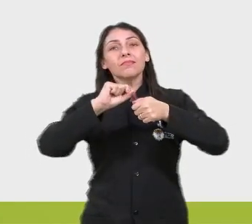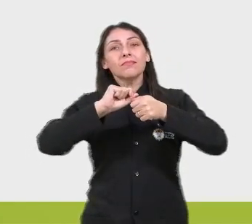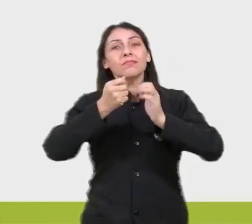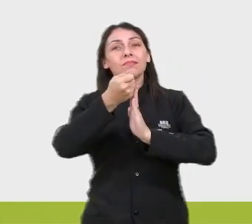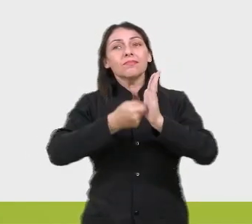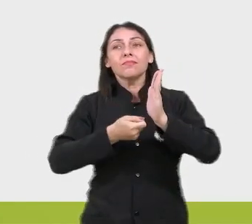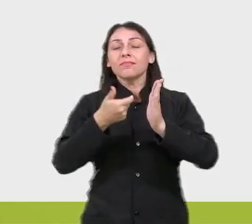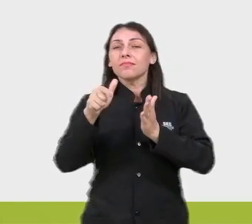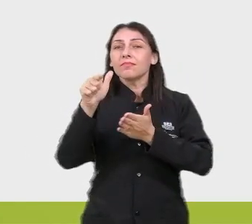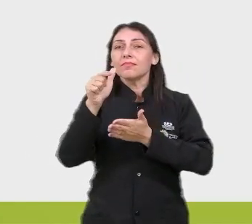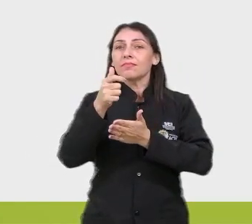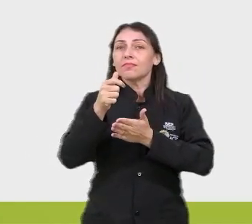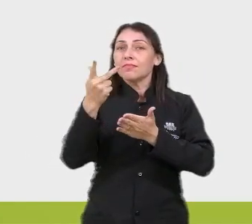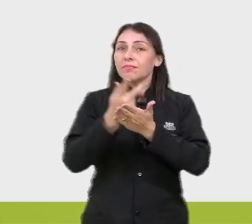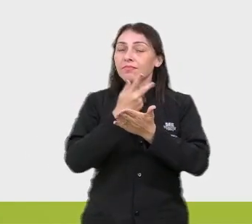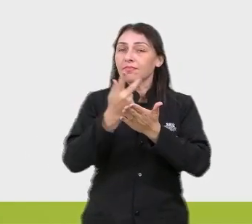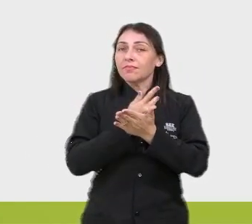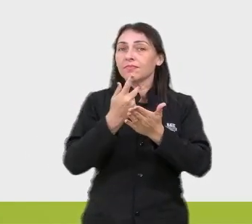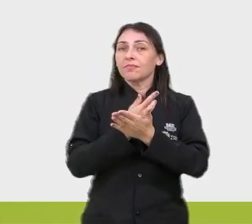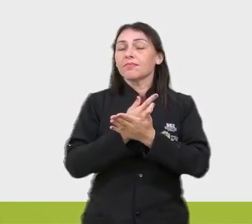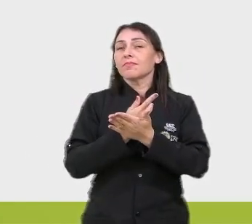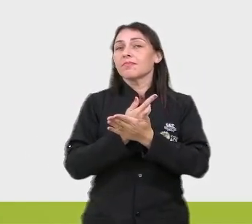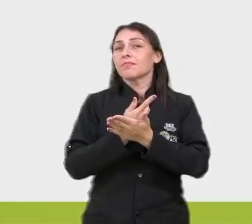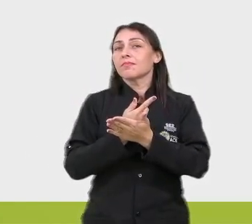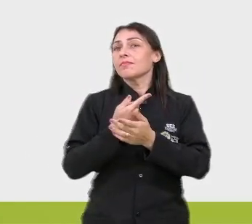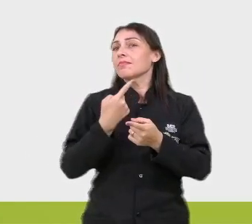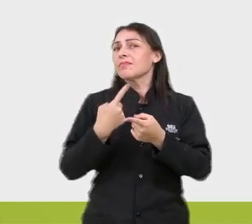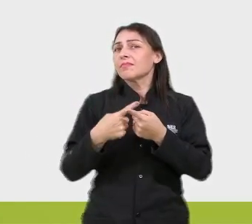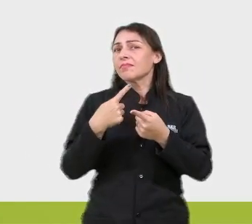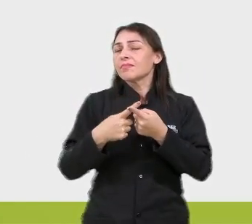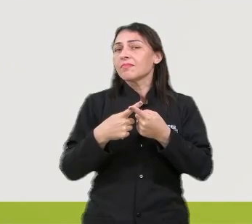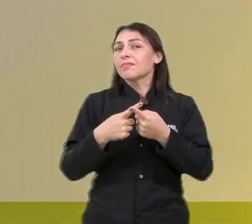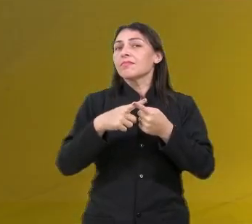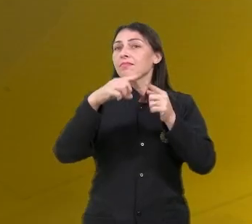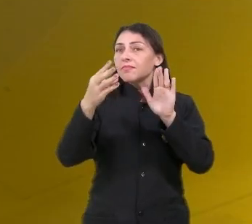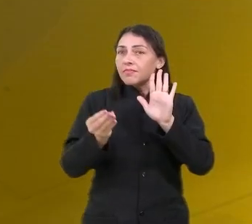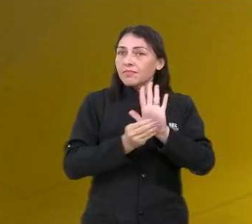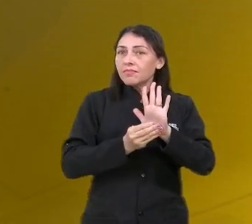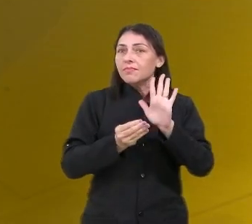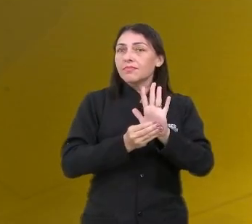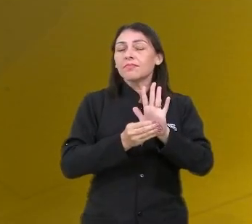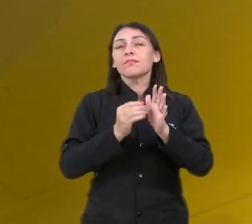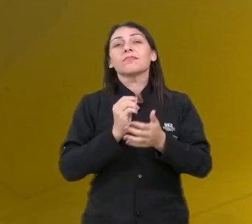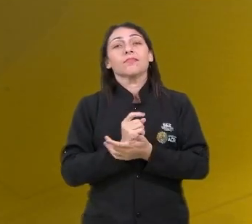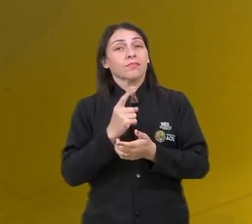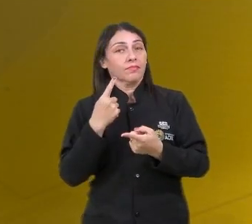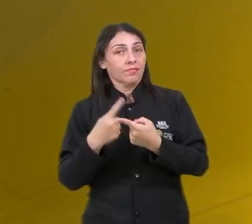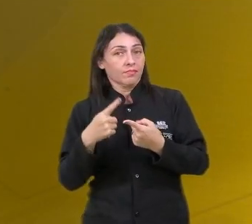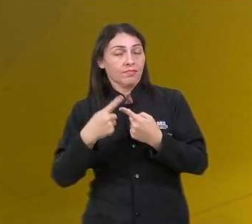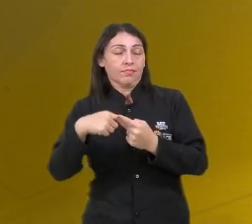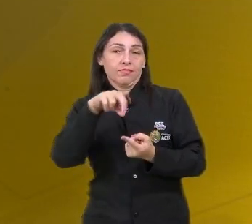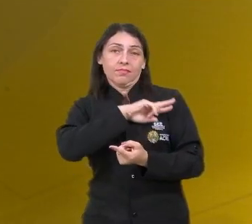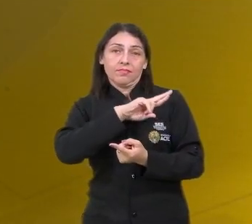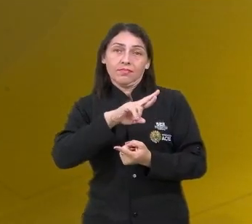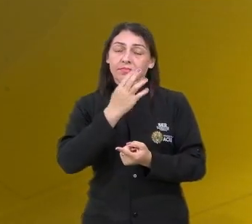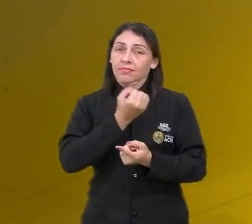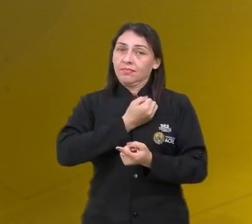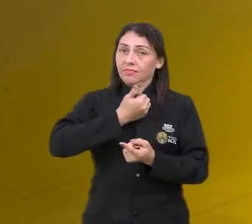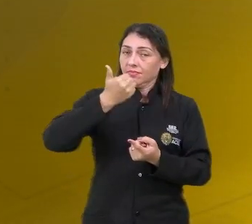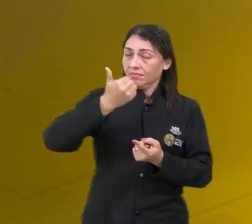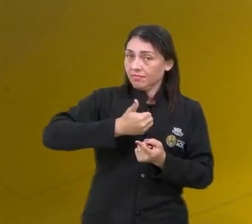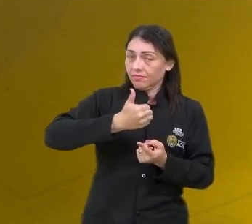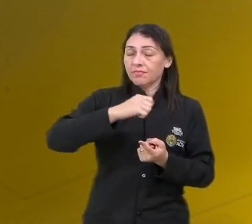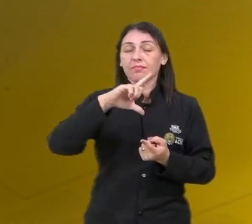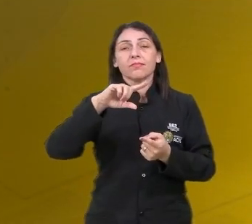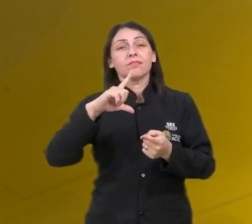nenhum erro gramatical. Por que eu coloquei esse meme para vocês? Porque a competência de número 1, ela vai